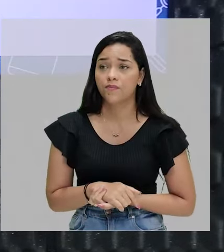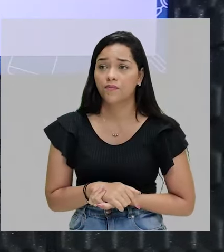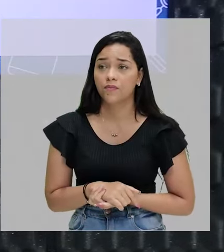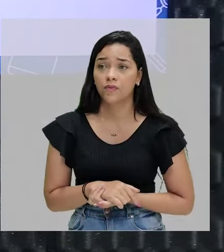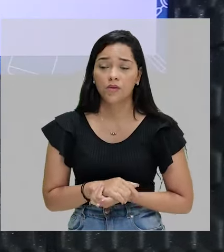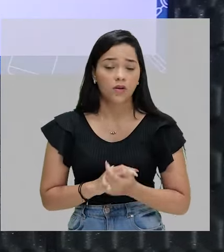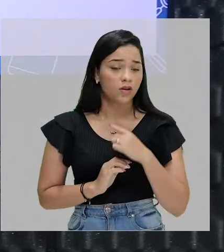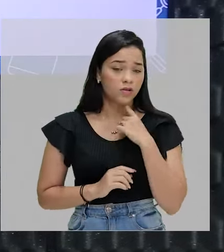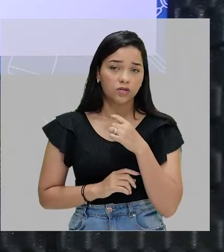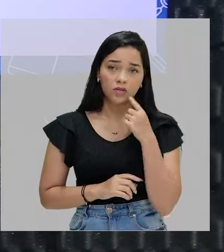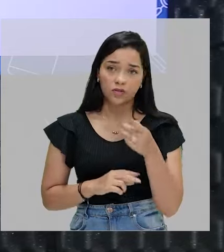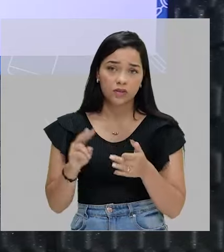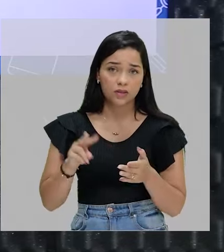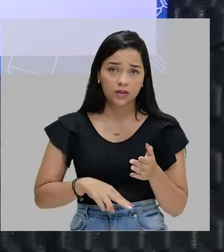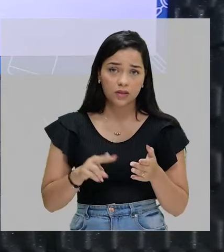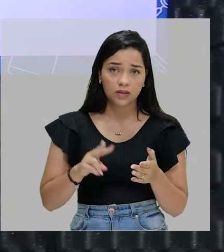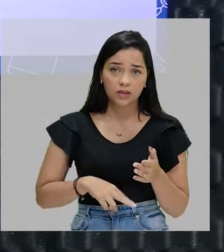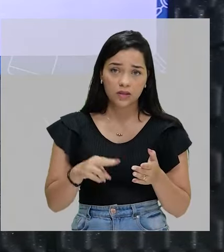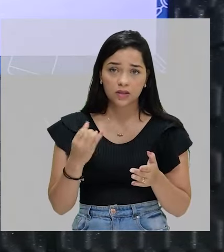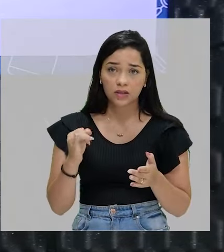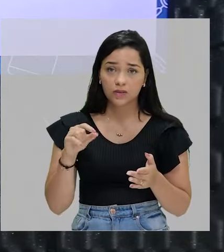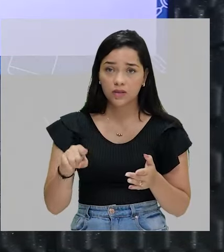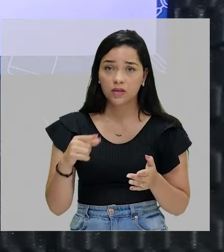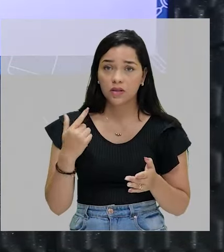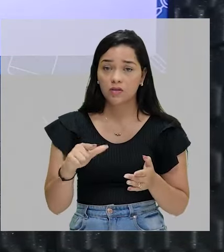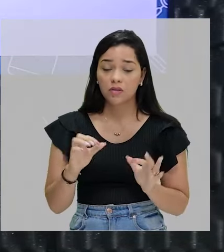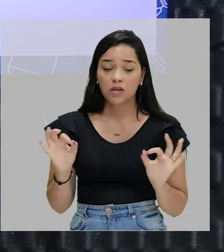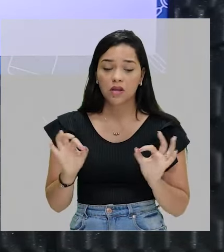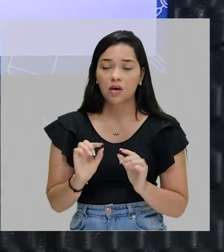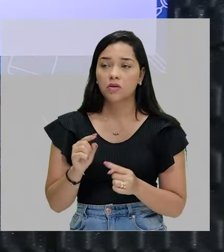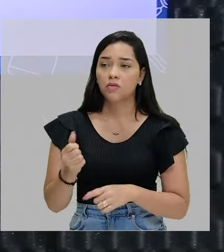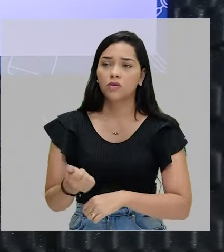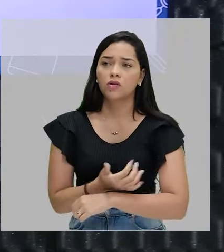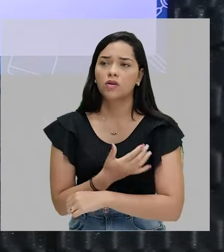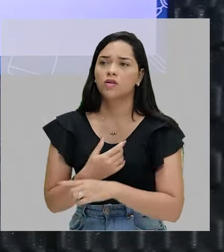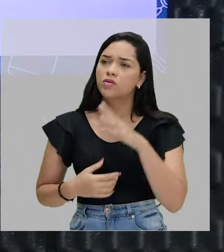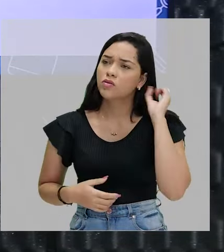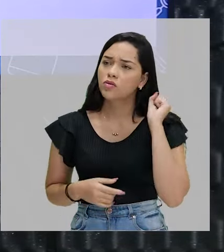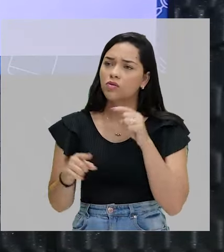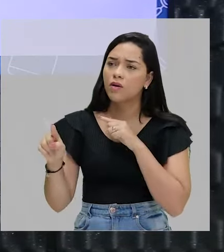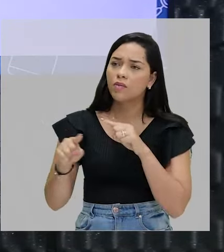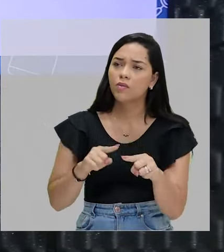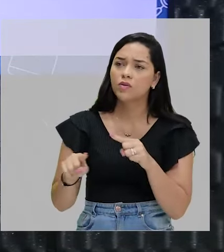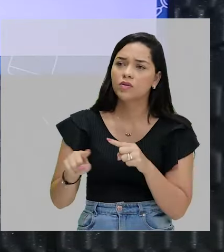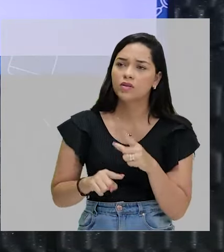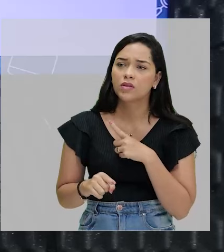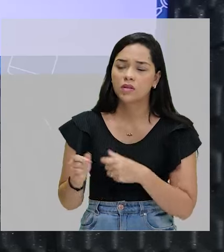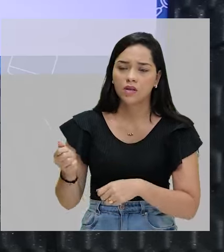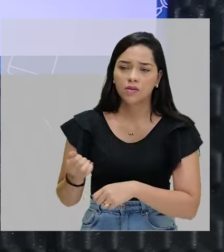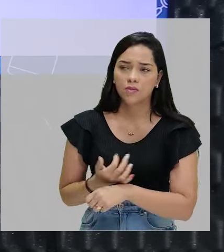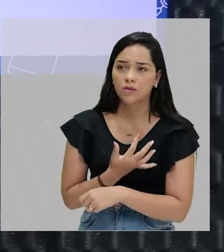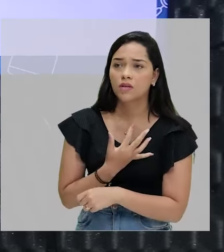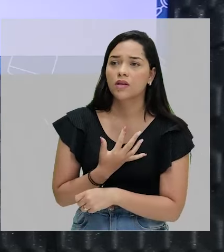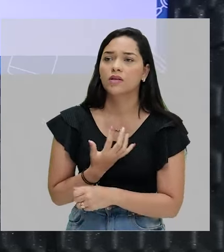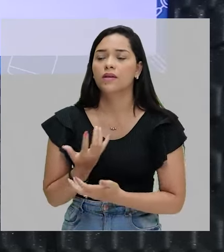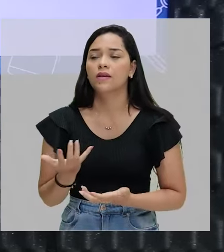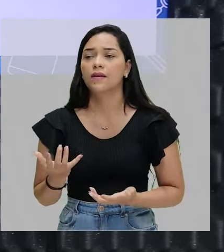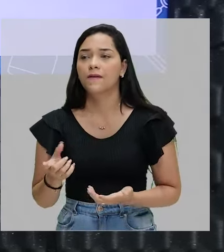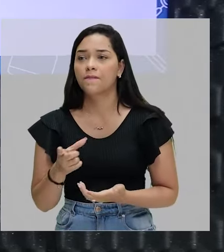não adianta você ler se você não tiver nenhum motivo para chorar. Tem gente que escuta uma música, se ela estiver emocionalmente